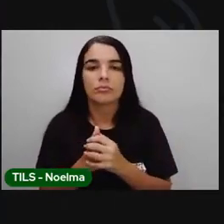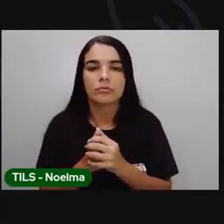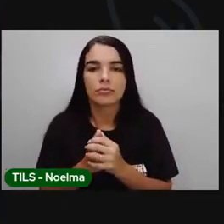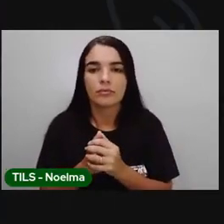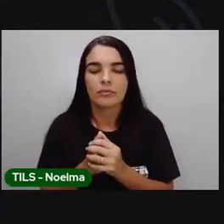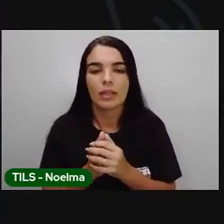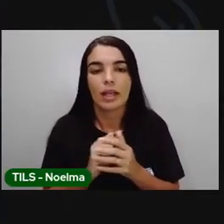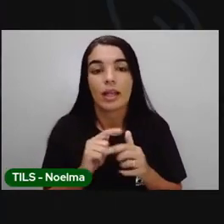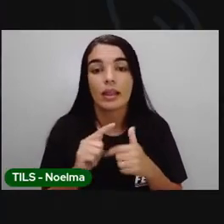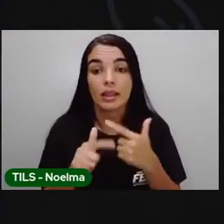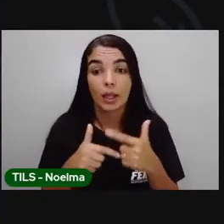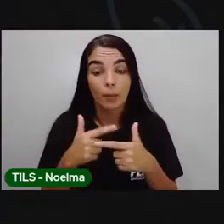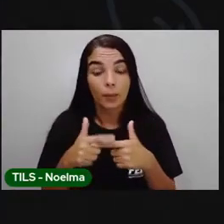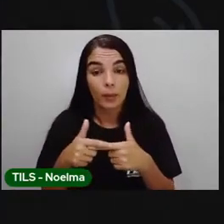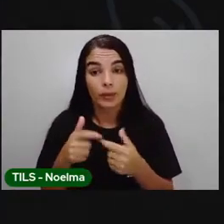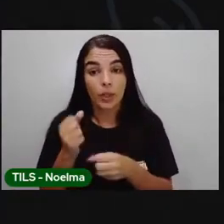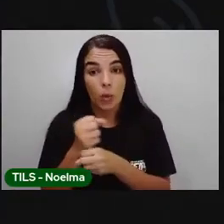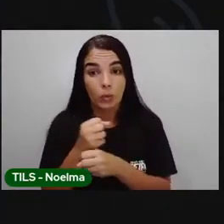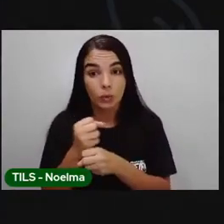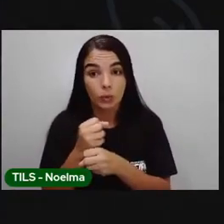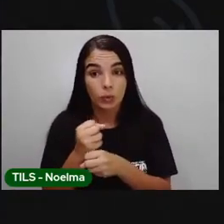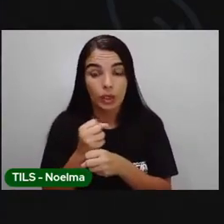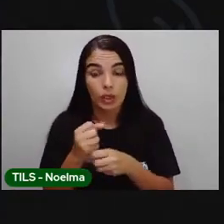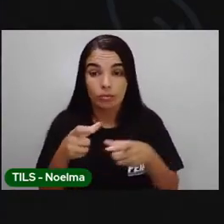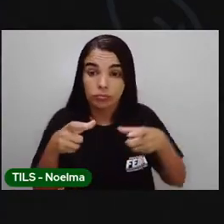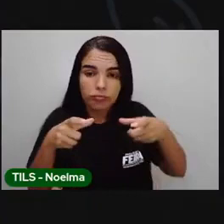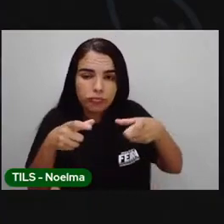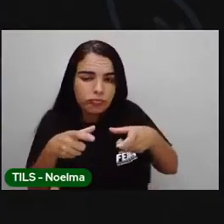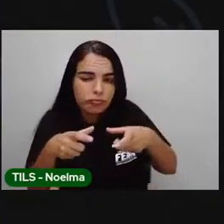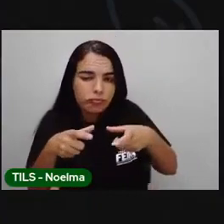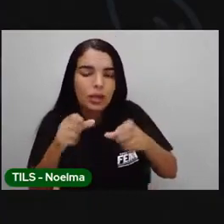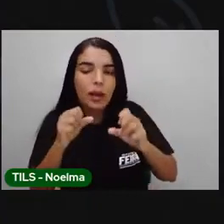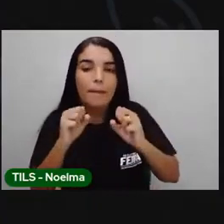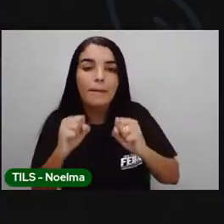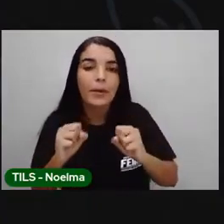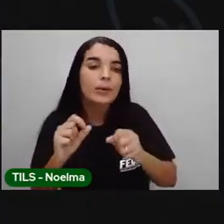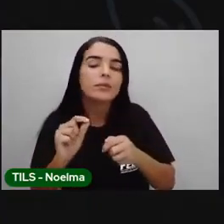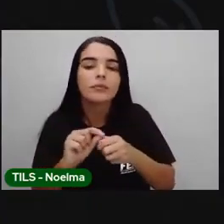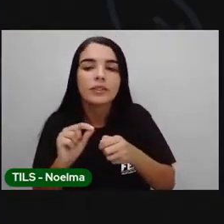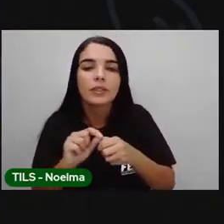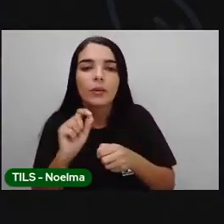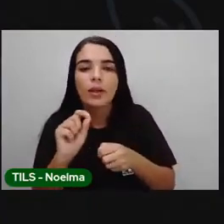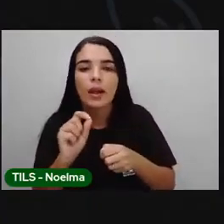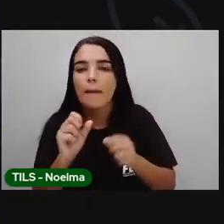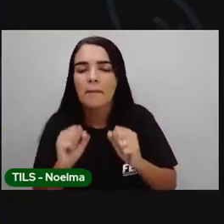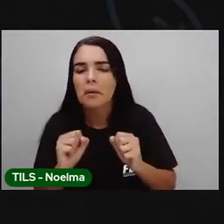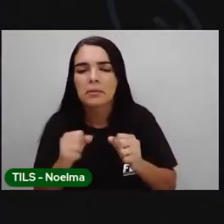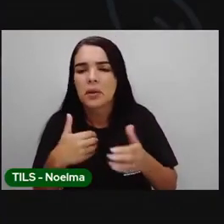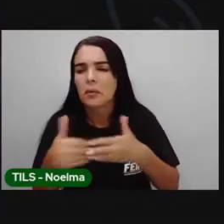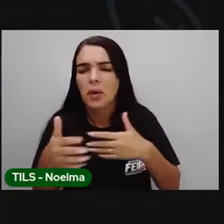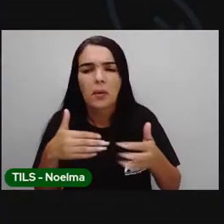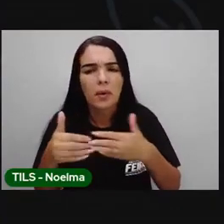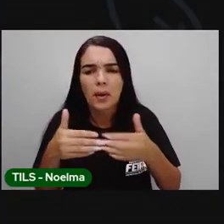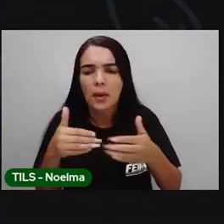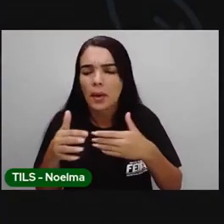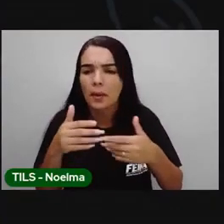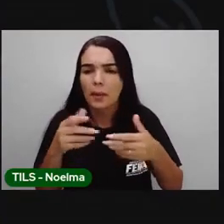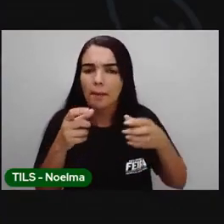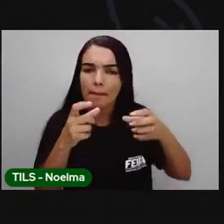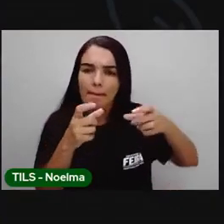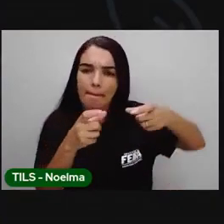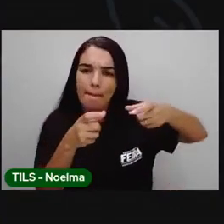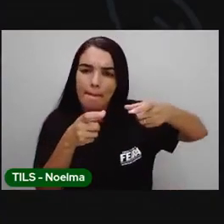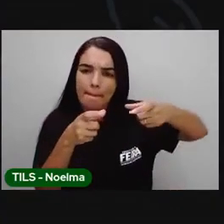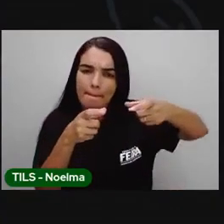Depois de vocês construírem esse ferrário, né? Vocês podem pegar aí um potinho de maionese, a depender do